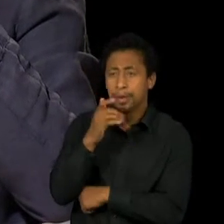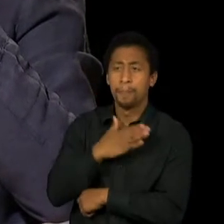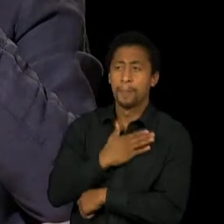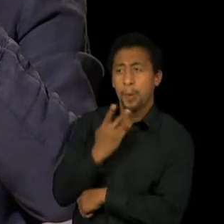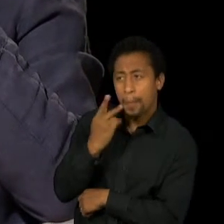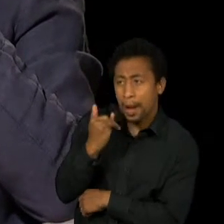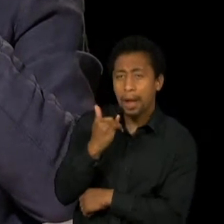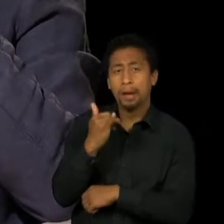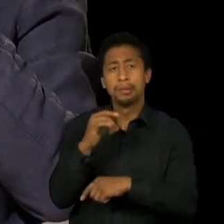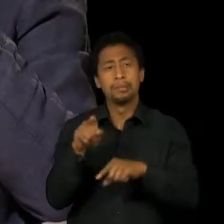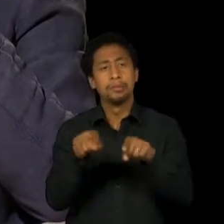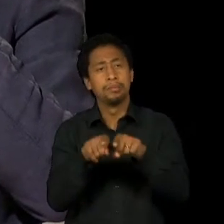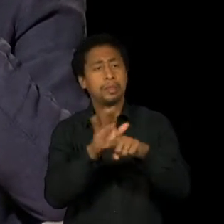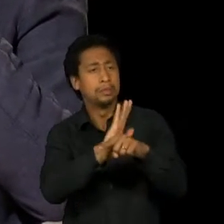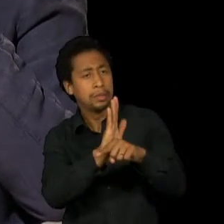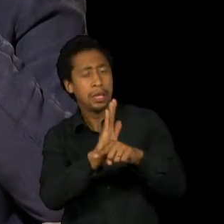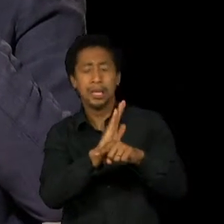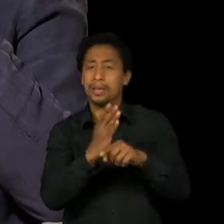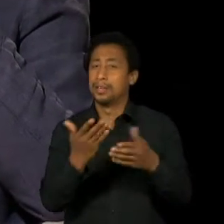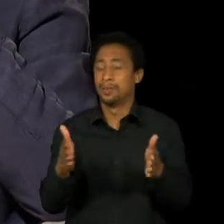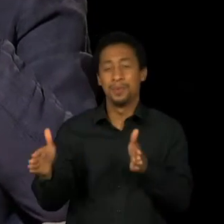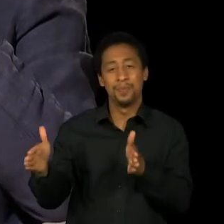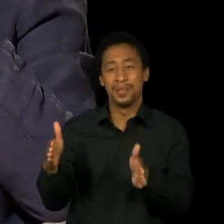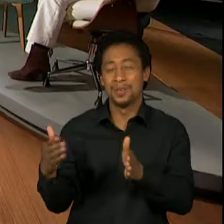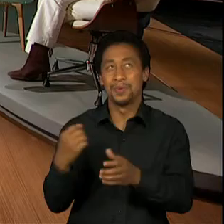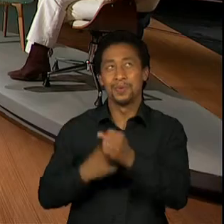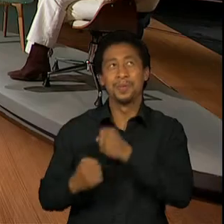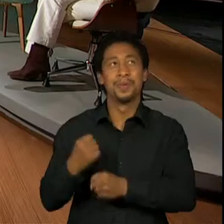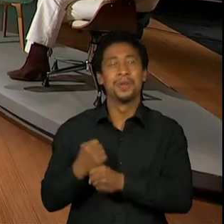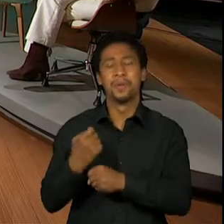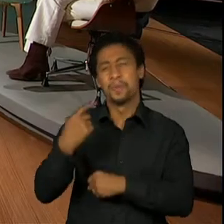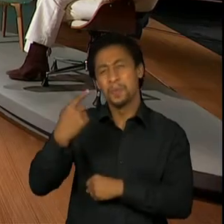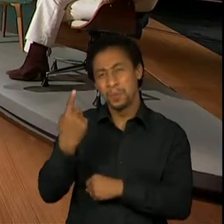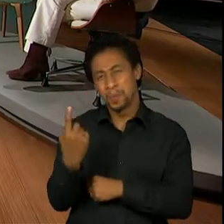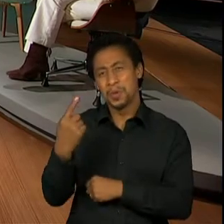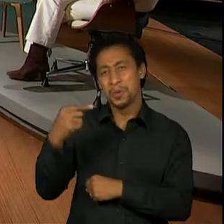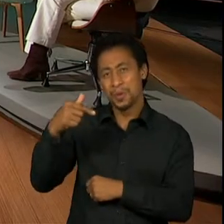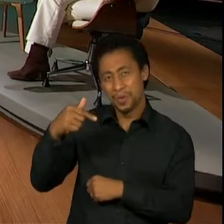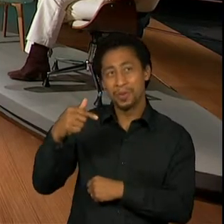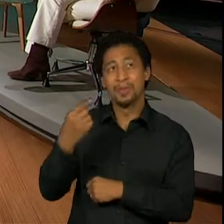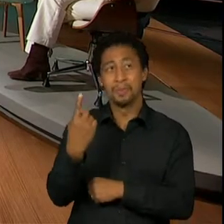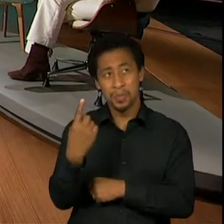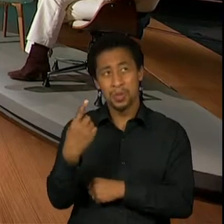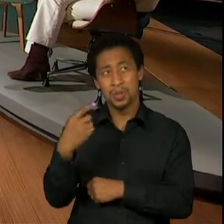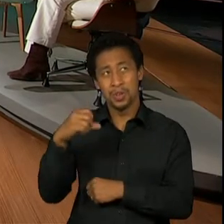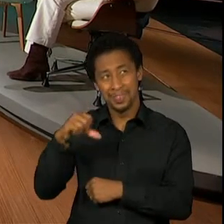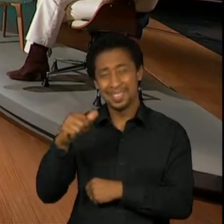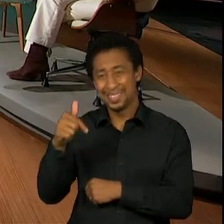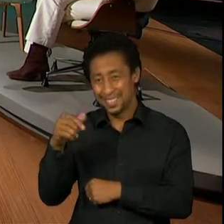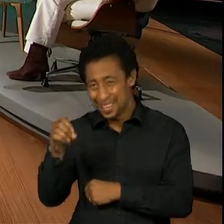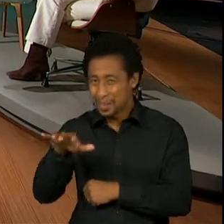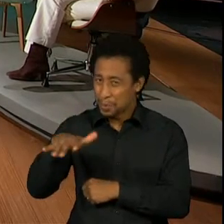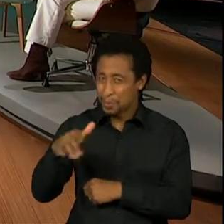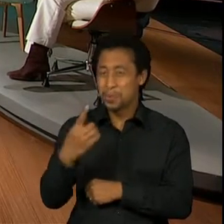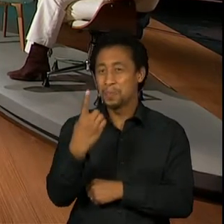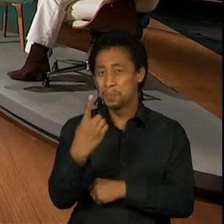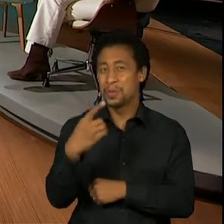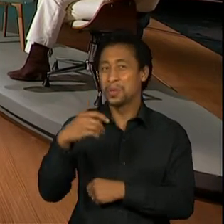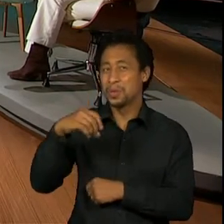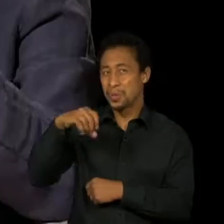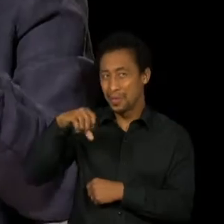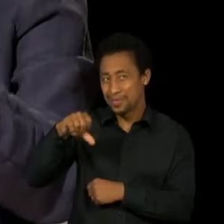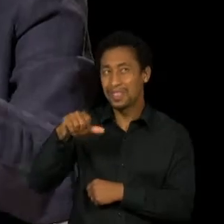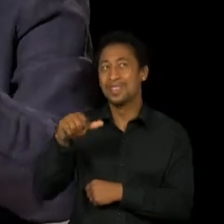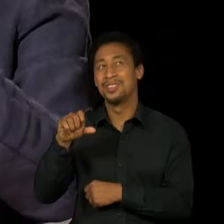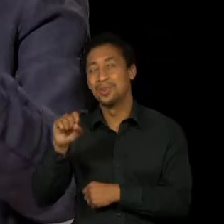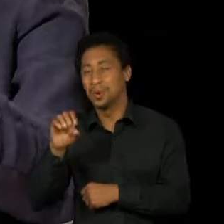muito rico, né? Fim da década de 70, começo de 80. Foi um momento culturalmente muito forte. A gente